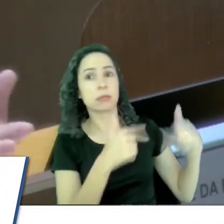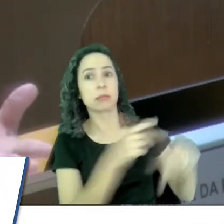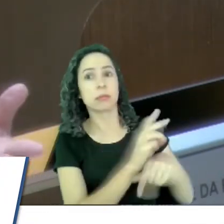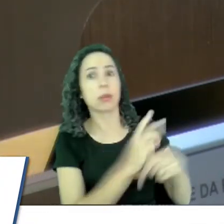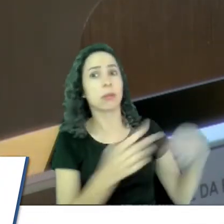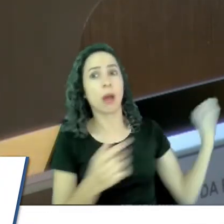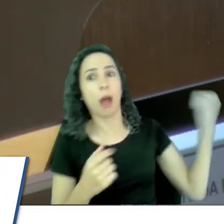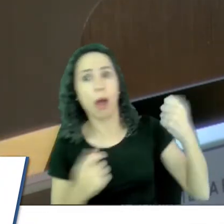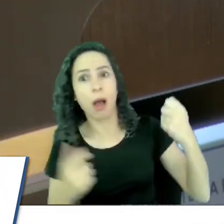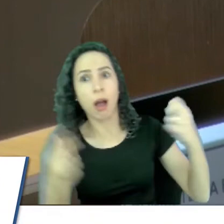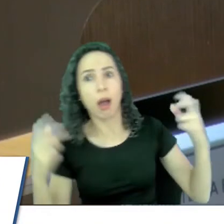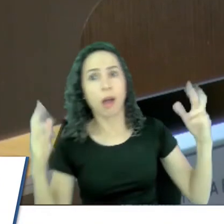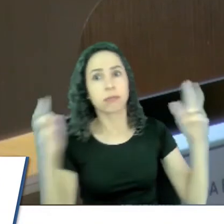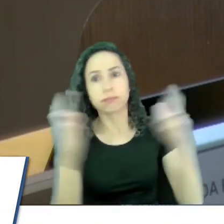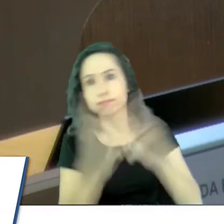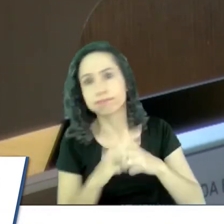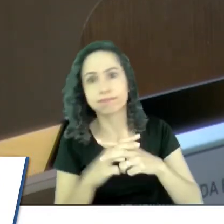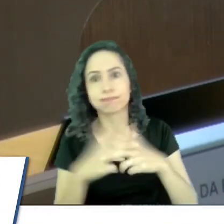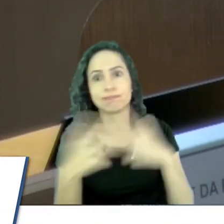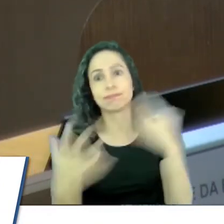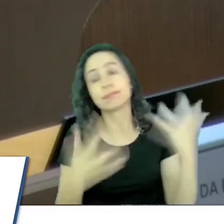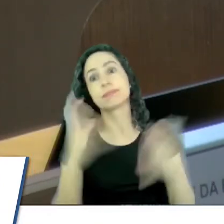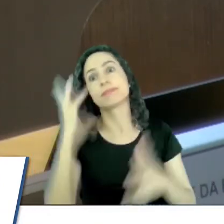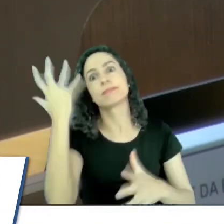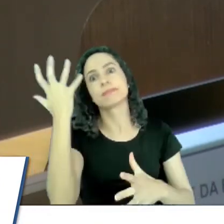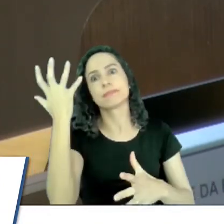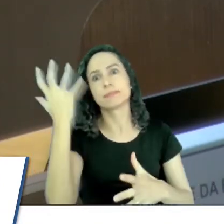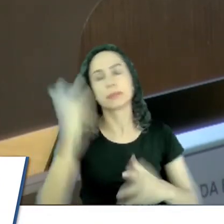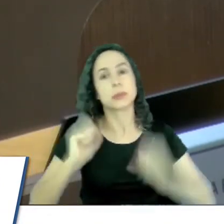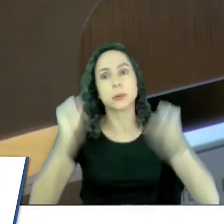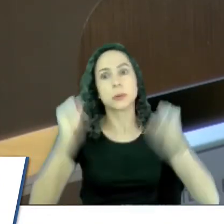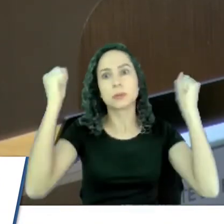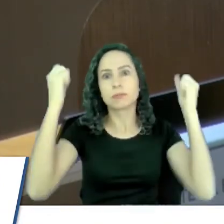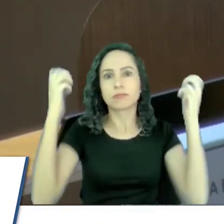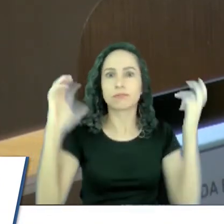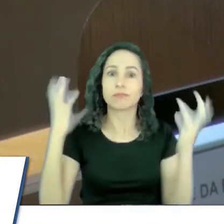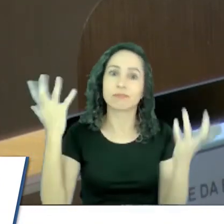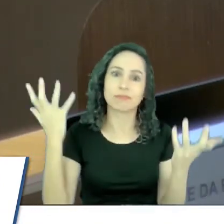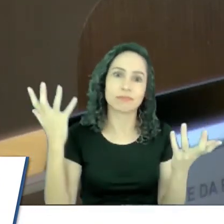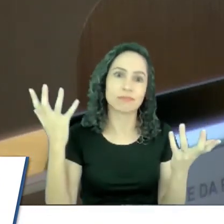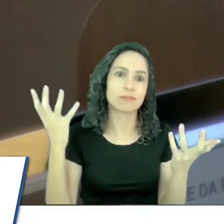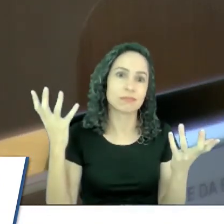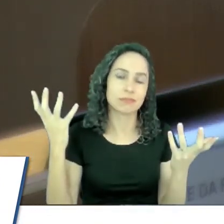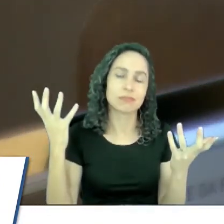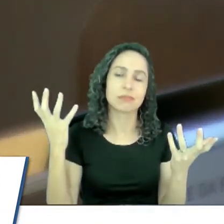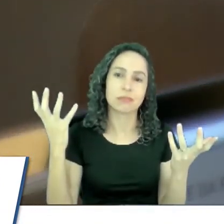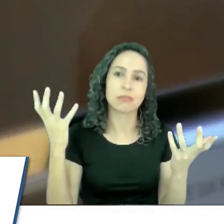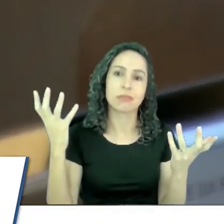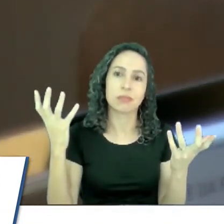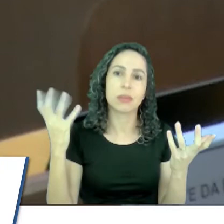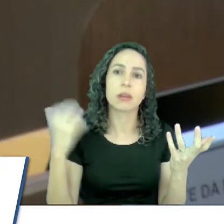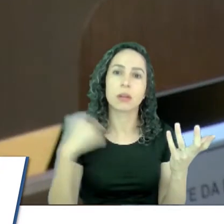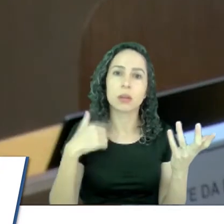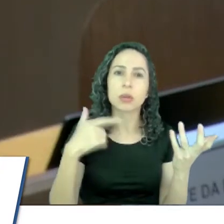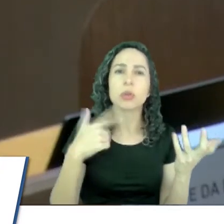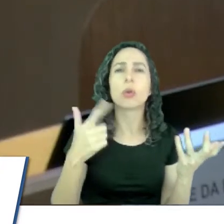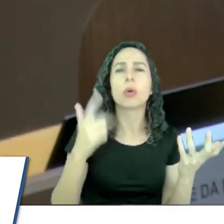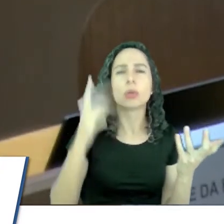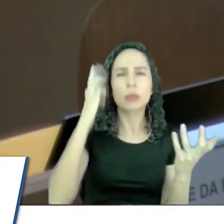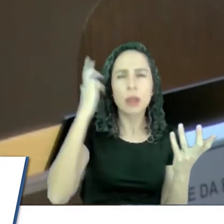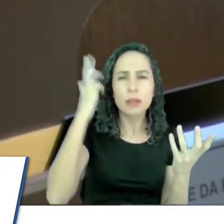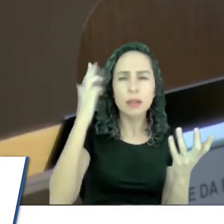ele, só que aquele momento aconteceu. aconteceu. Então, até, eles assim estão acompanhando, vamos pôr todos os vereadores, se todos